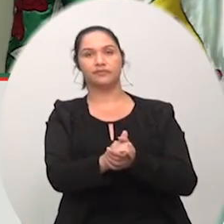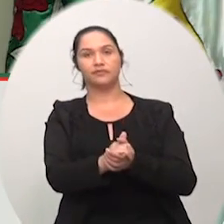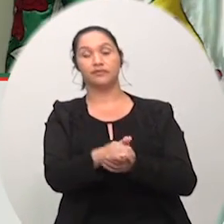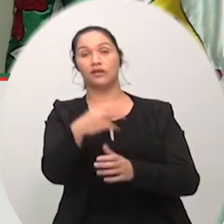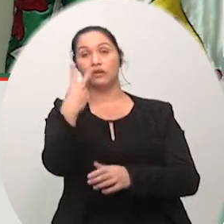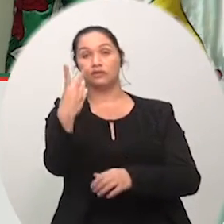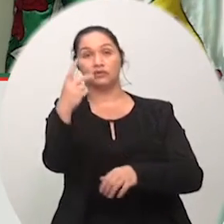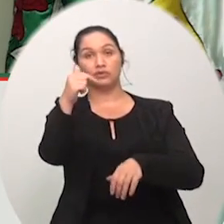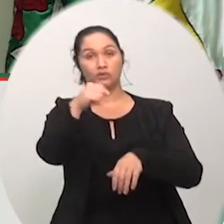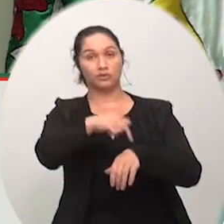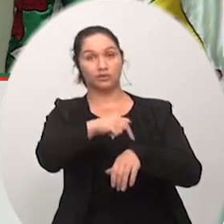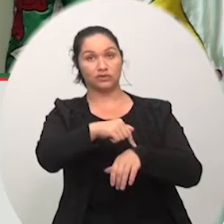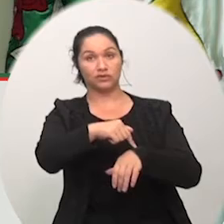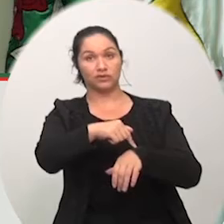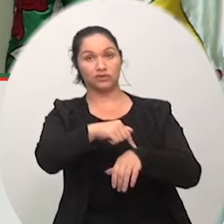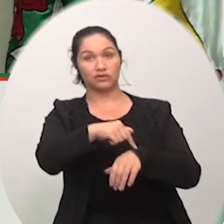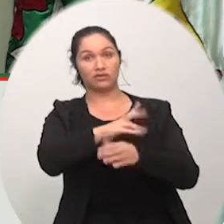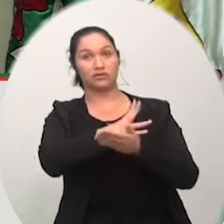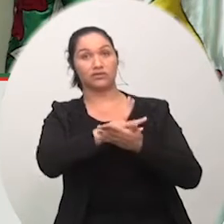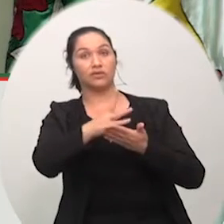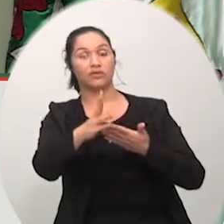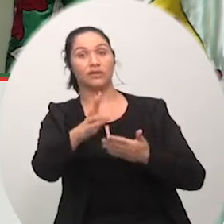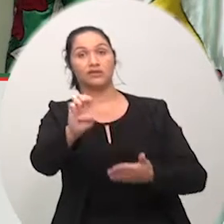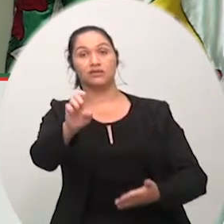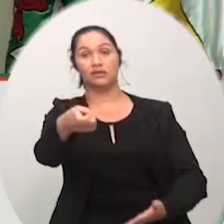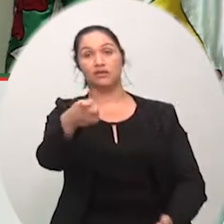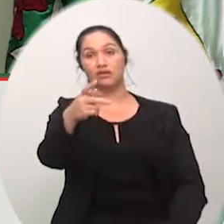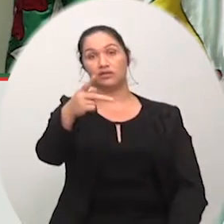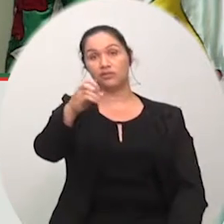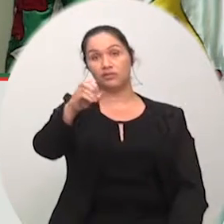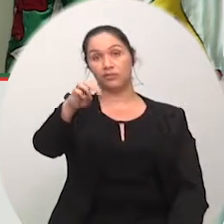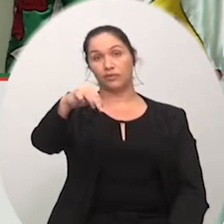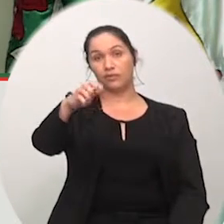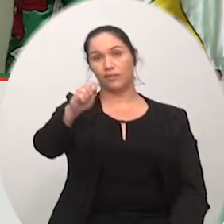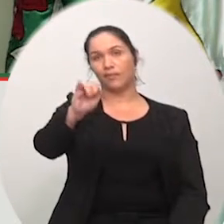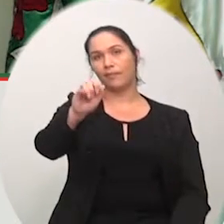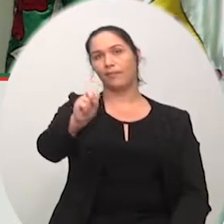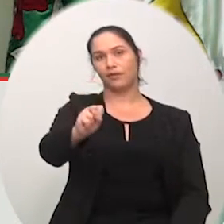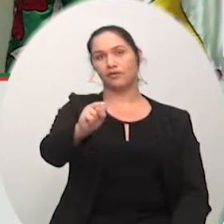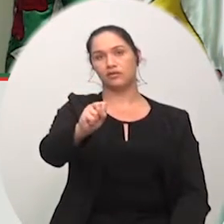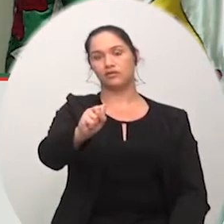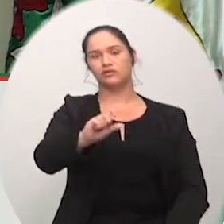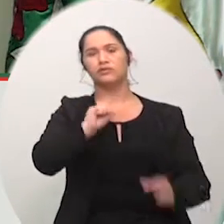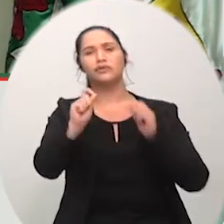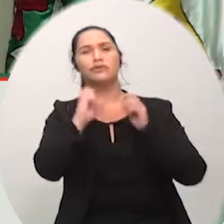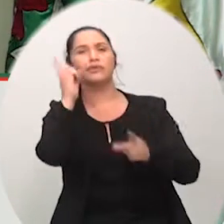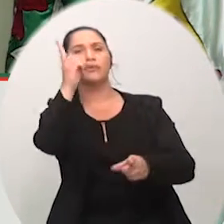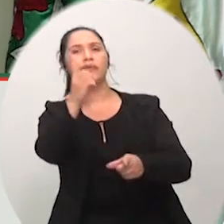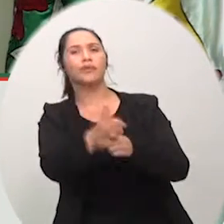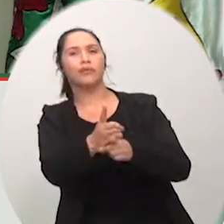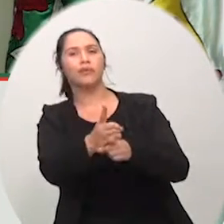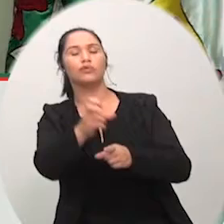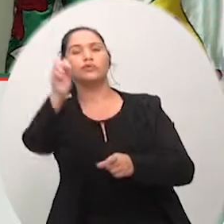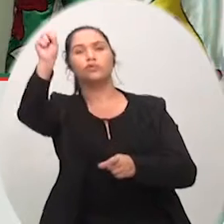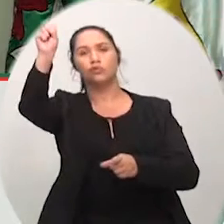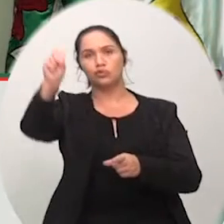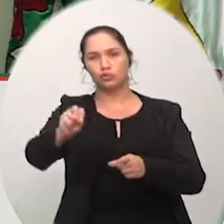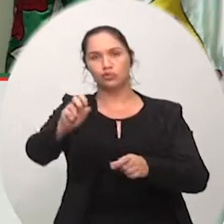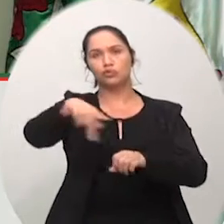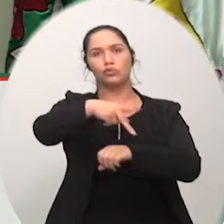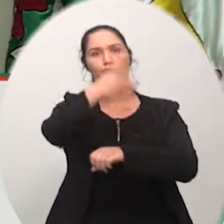14 horas começa a terceira edição da Expo Mais que é o encontro sul-brasileiro de marketing